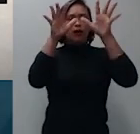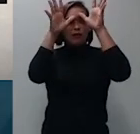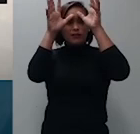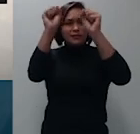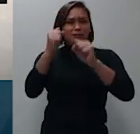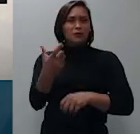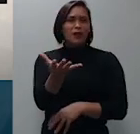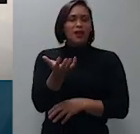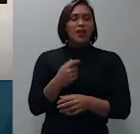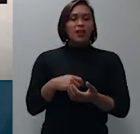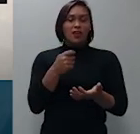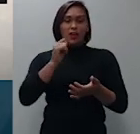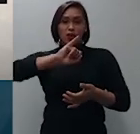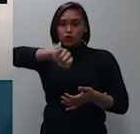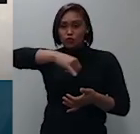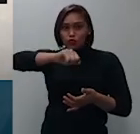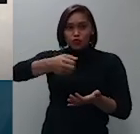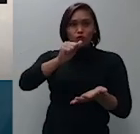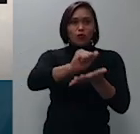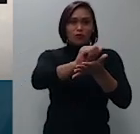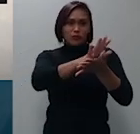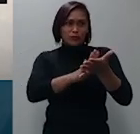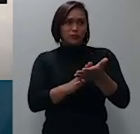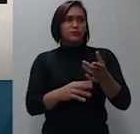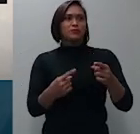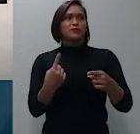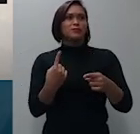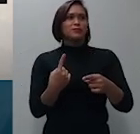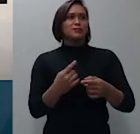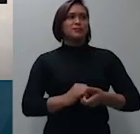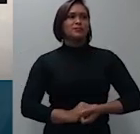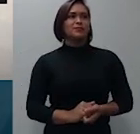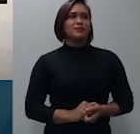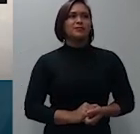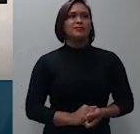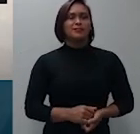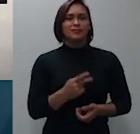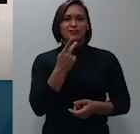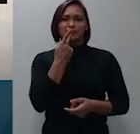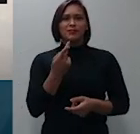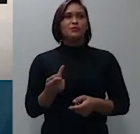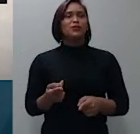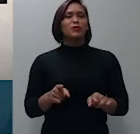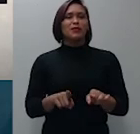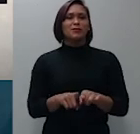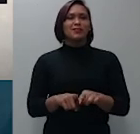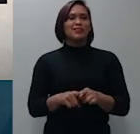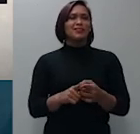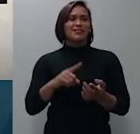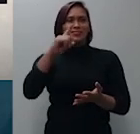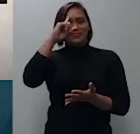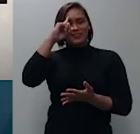devem incidir a partir do vencimento. No caso, a data da emissão na cárcula